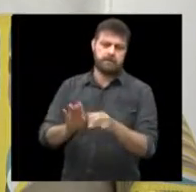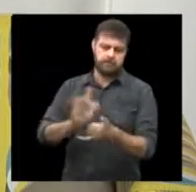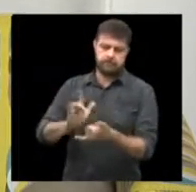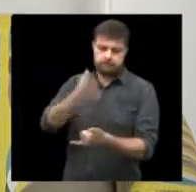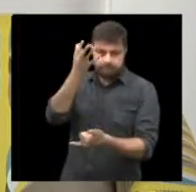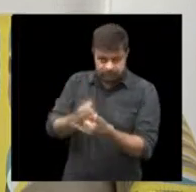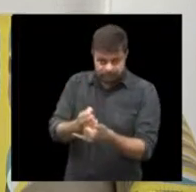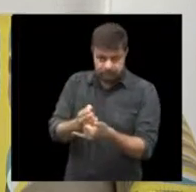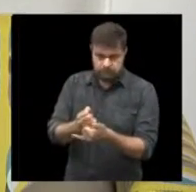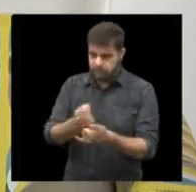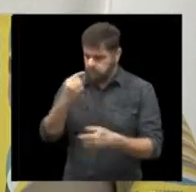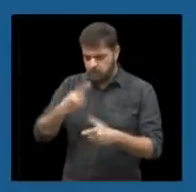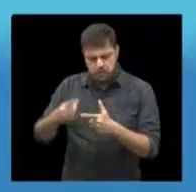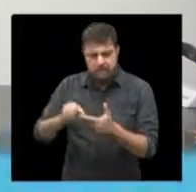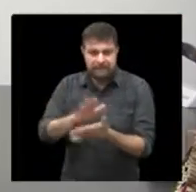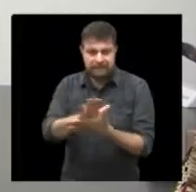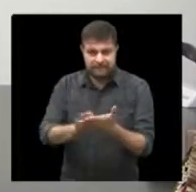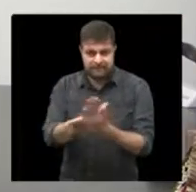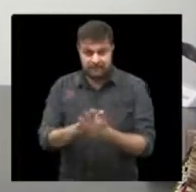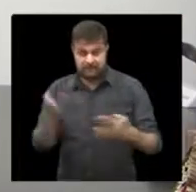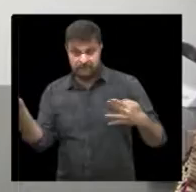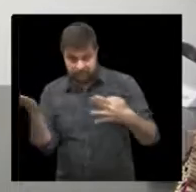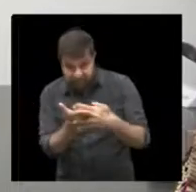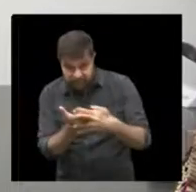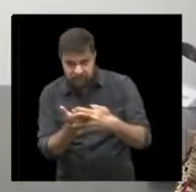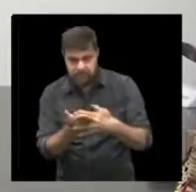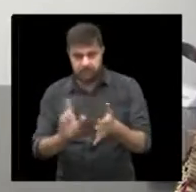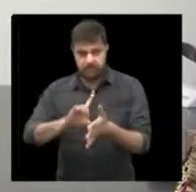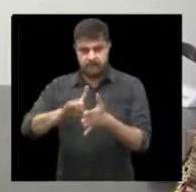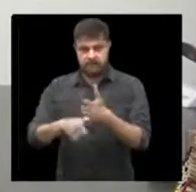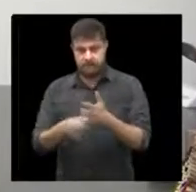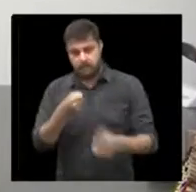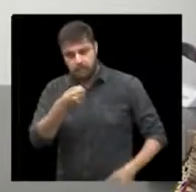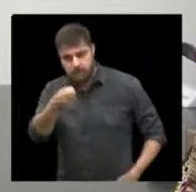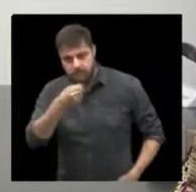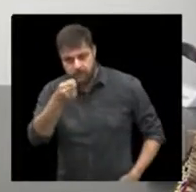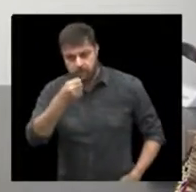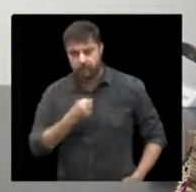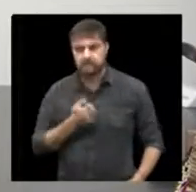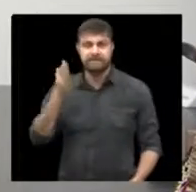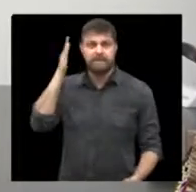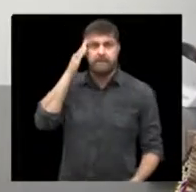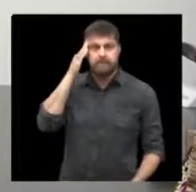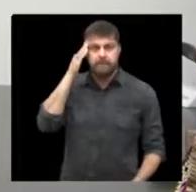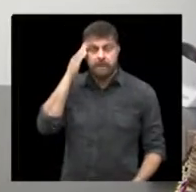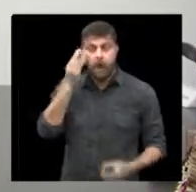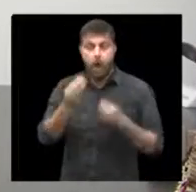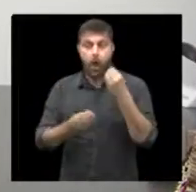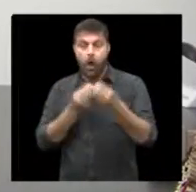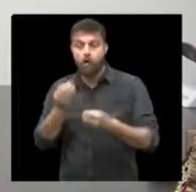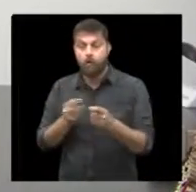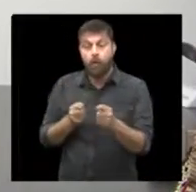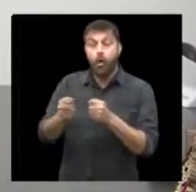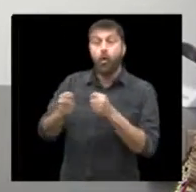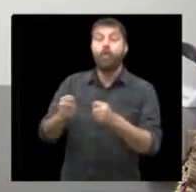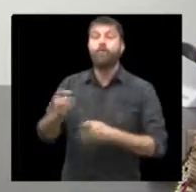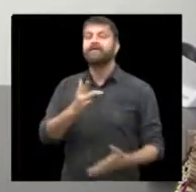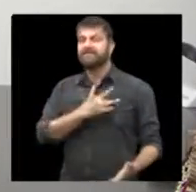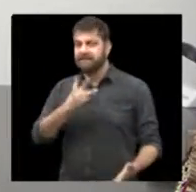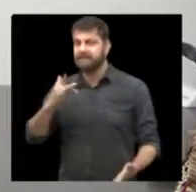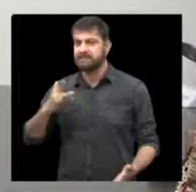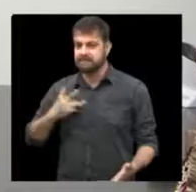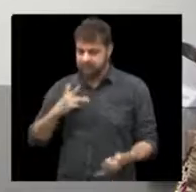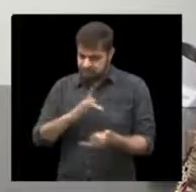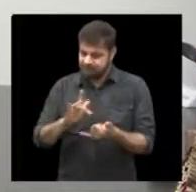aplicativo sem problema algum. A gente vai fazer mais um intervalo e no próximo bloco nós vamos falar sobre monitorização da sua